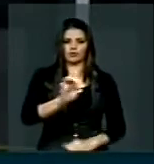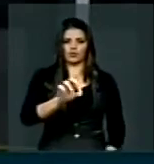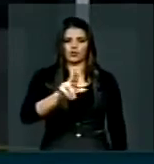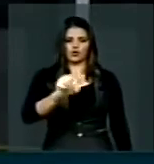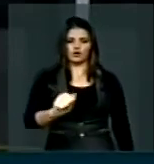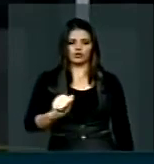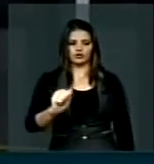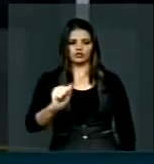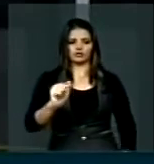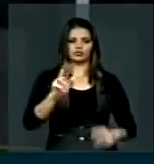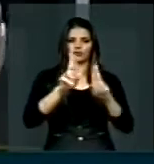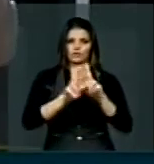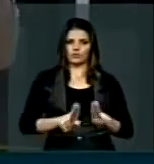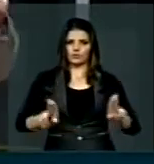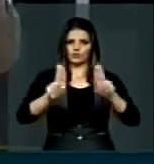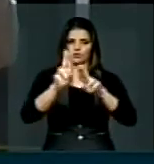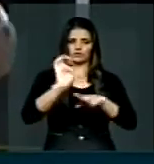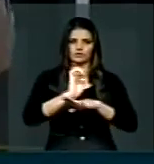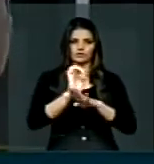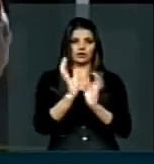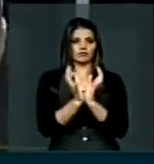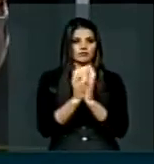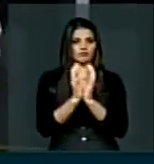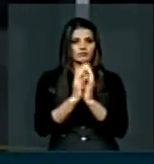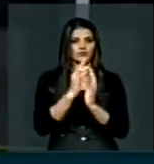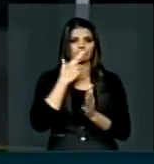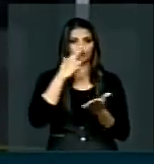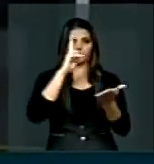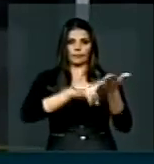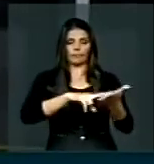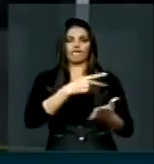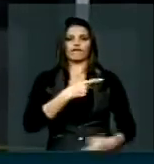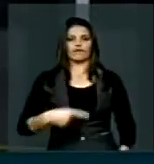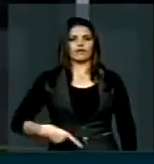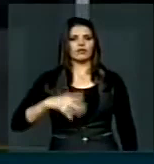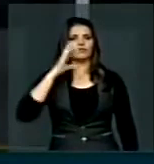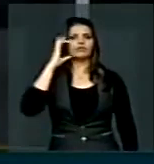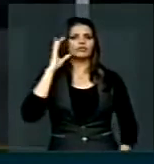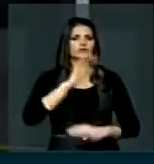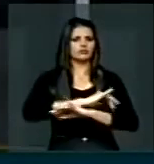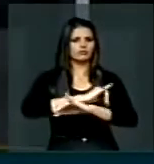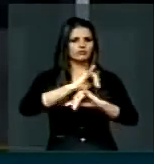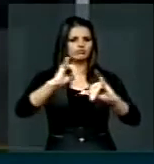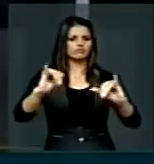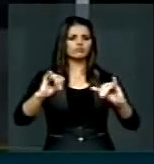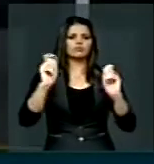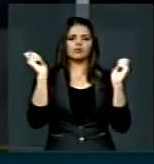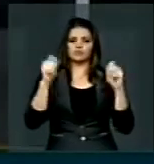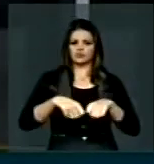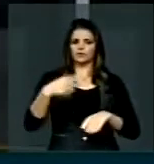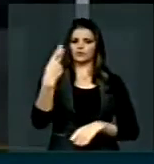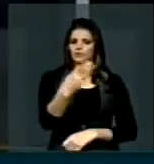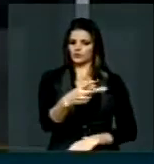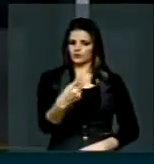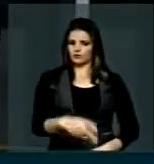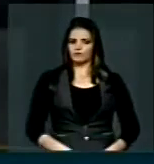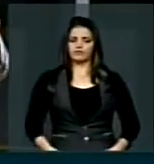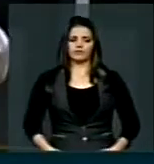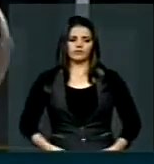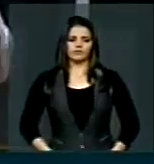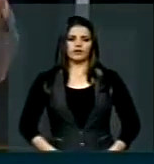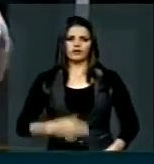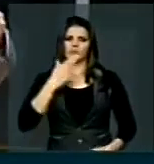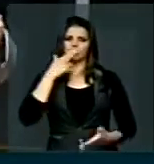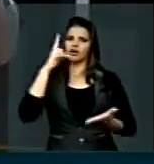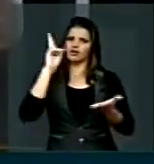da Universidade do Estado de Pernambuco, que manda essa carta para a presidente Dilma e eu transcrivi aqui com a sua permissão. É